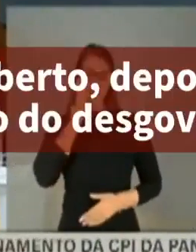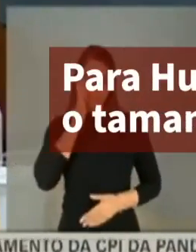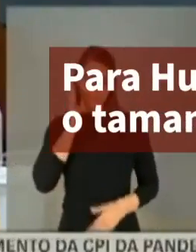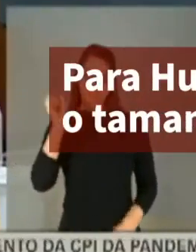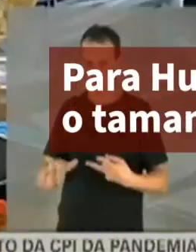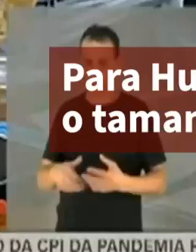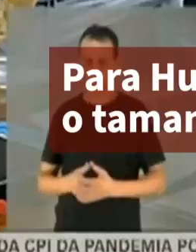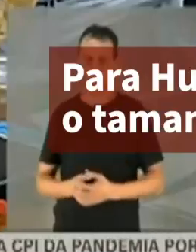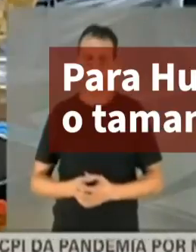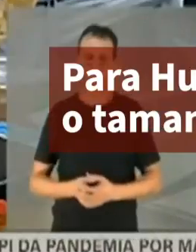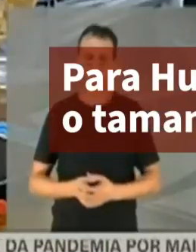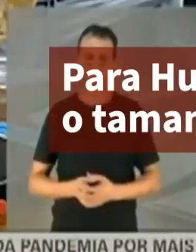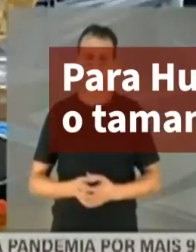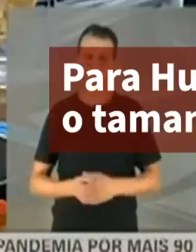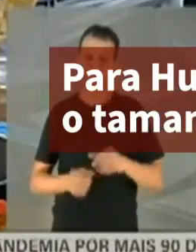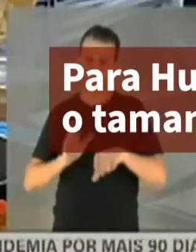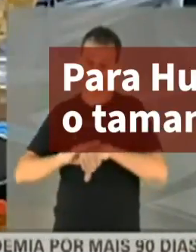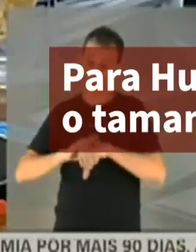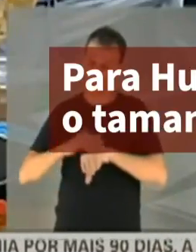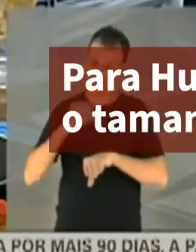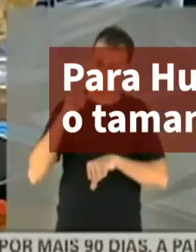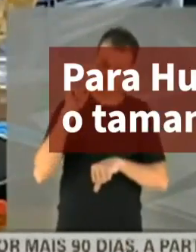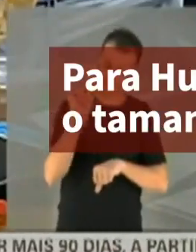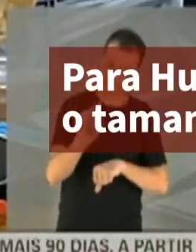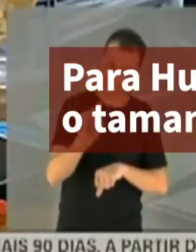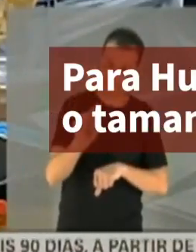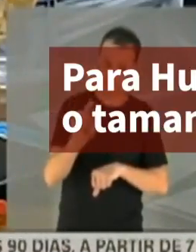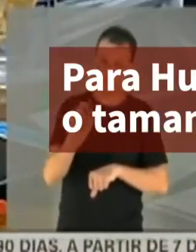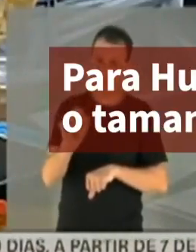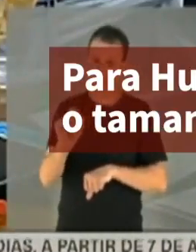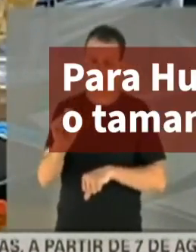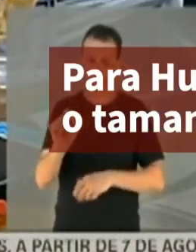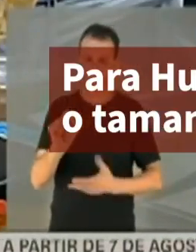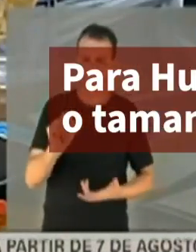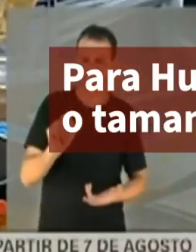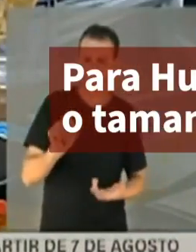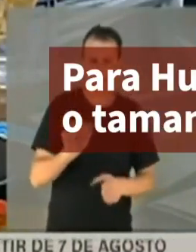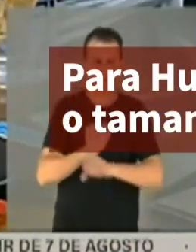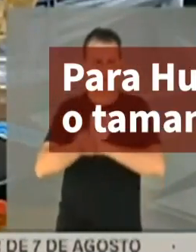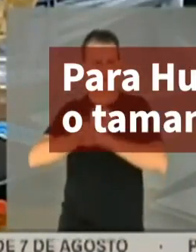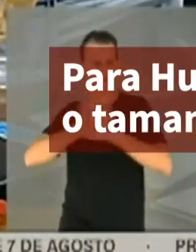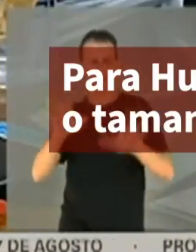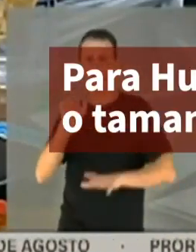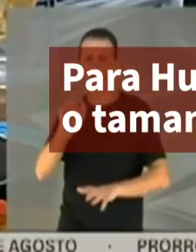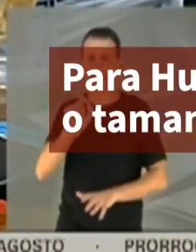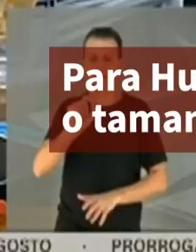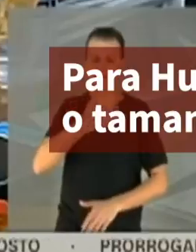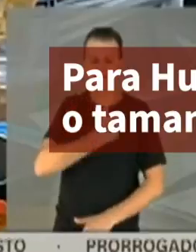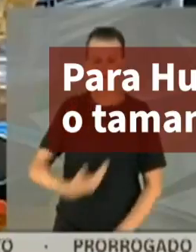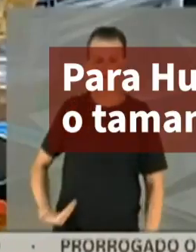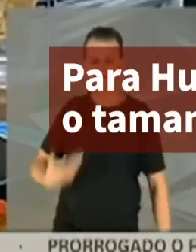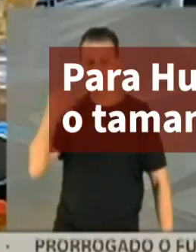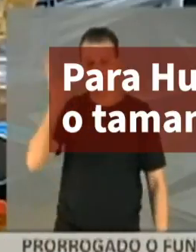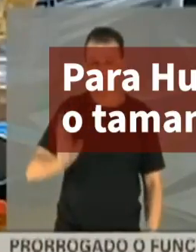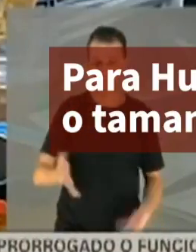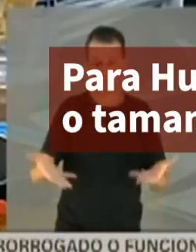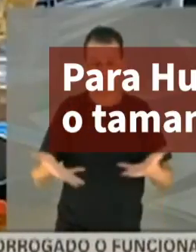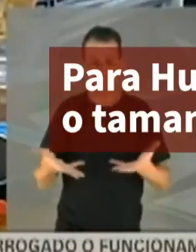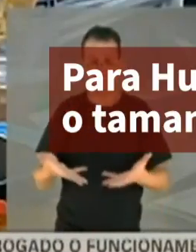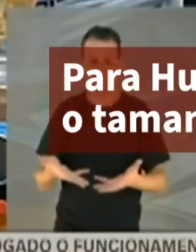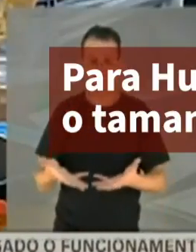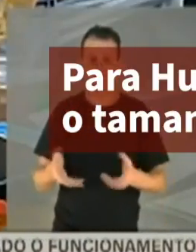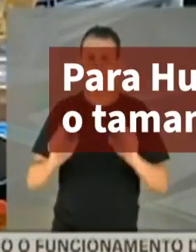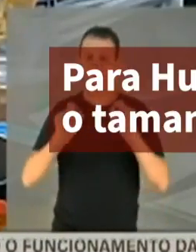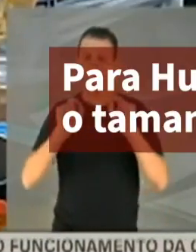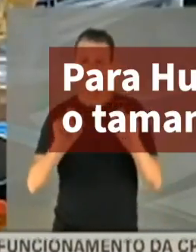negociata. Vossa senhoria deixou a nu o que é o governo brasileiro hoje. A